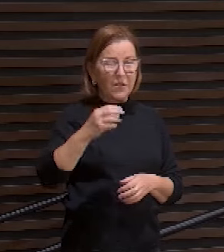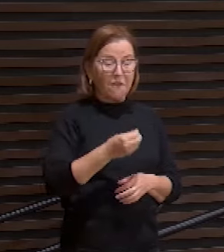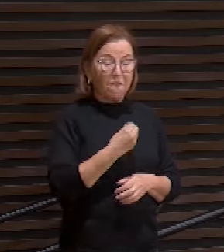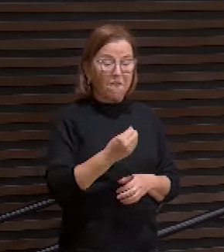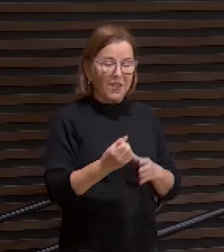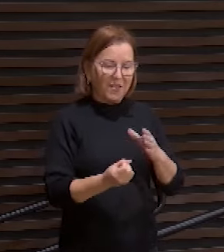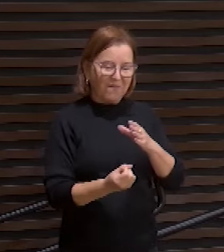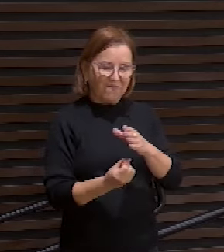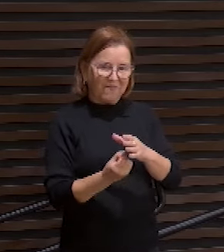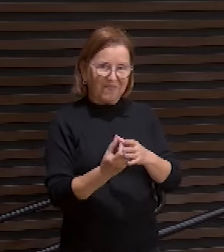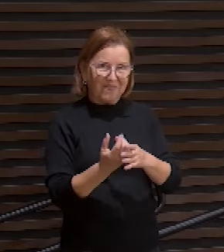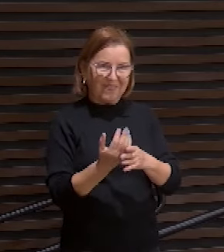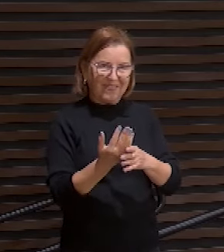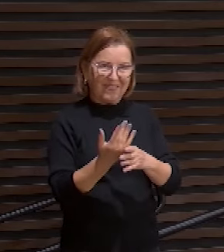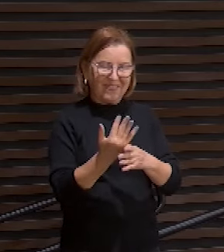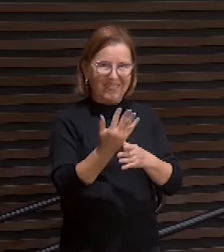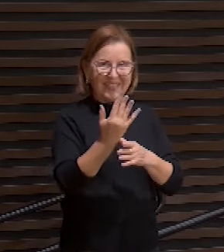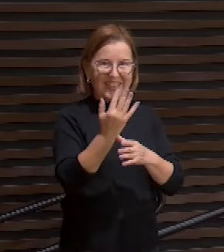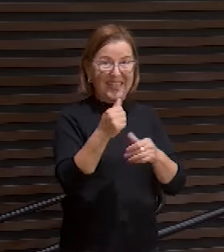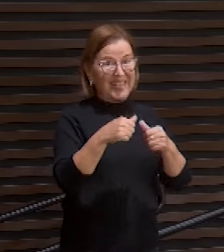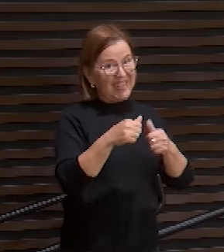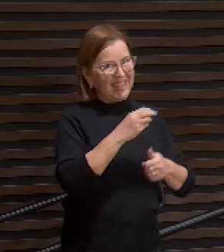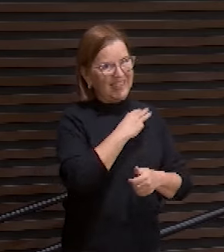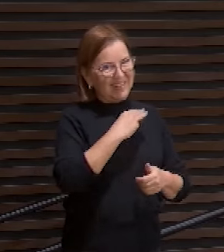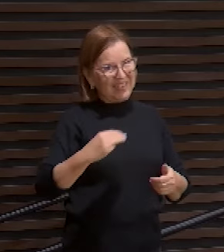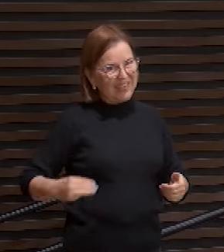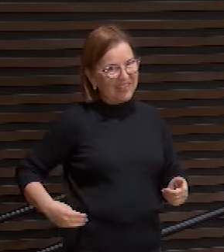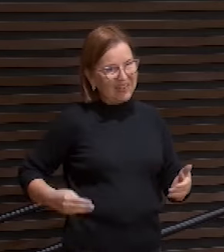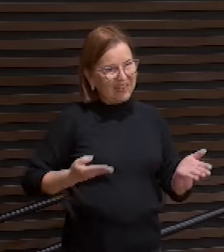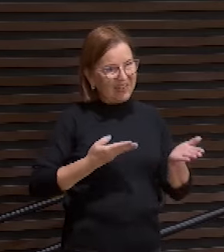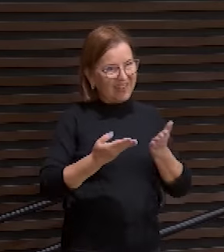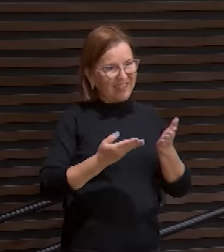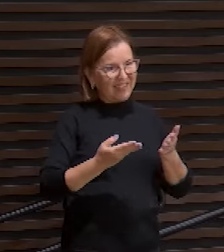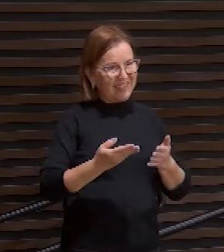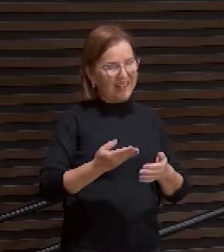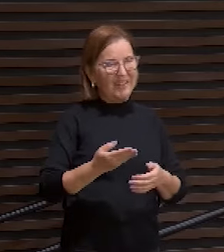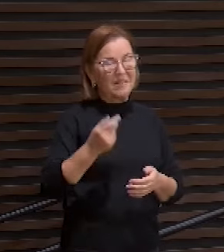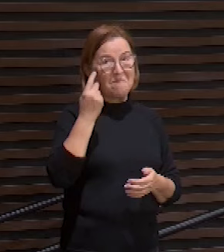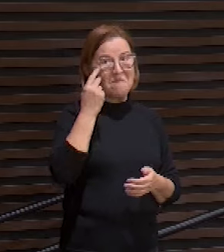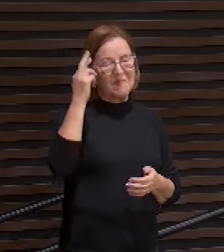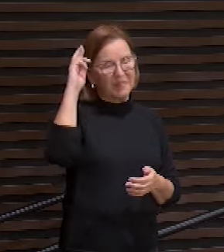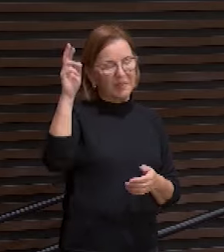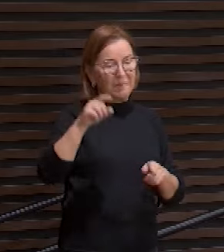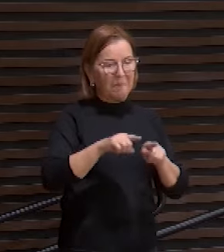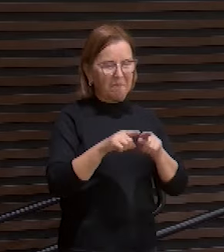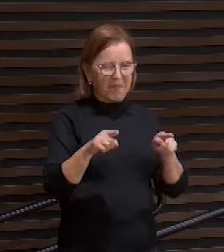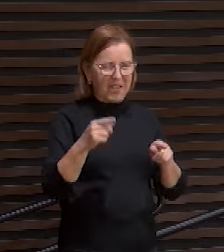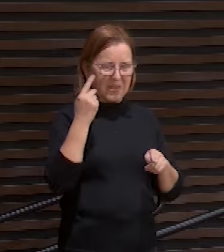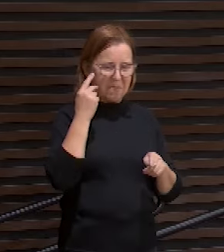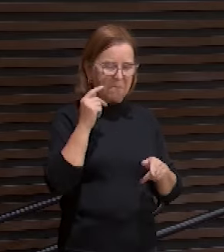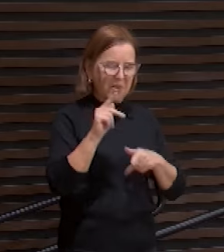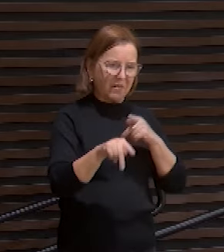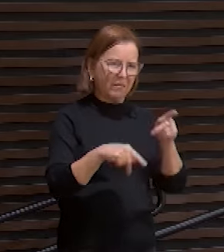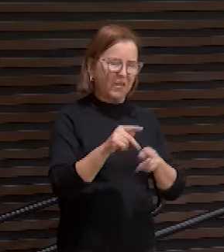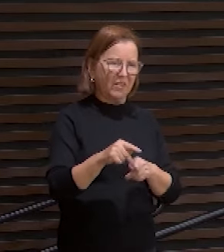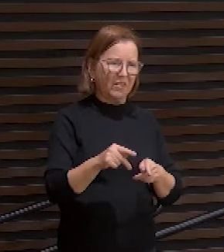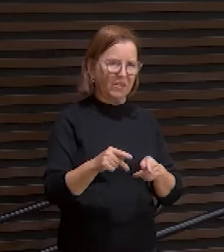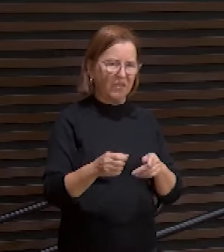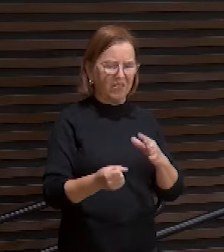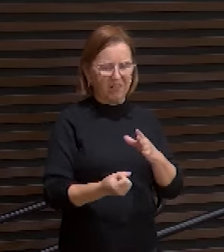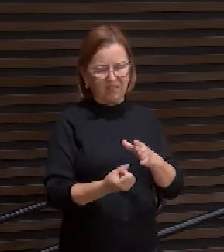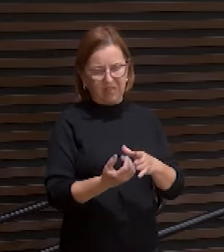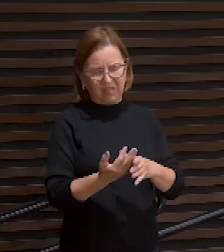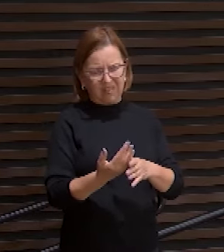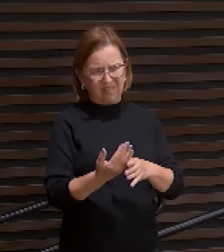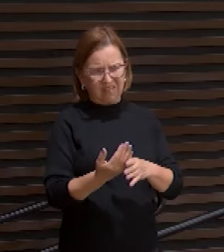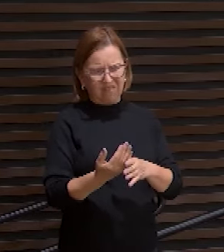Isso era o Messias, o servo, aos olhos do Senhor. Porém, aos olhos dos homens, um renovo é algo